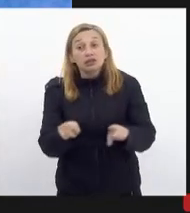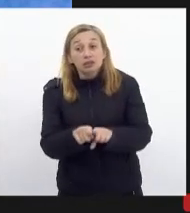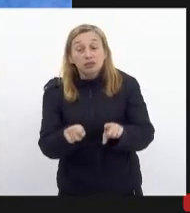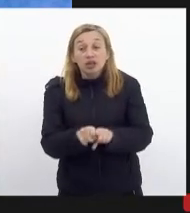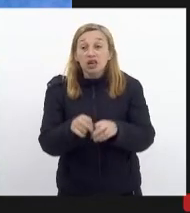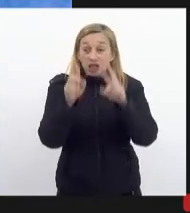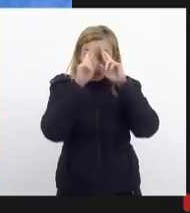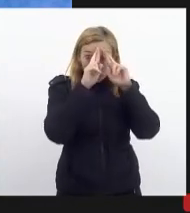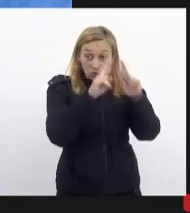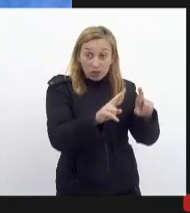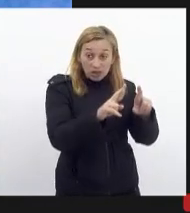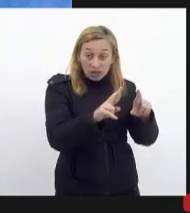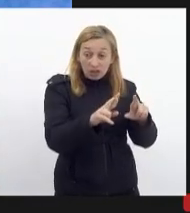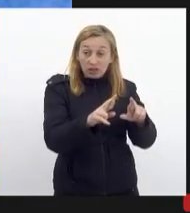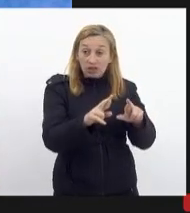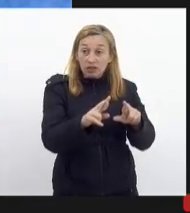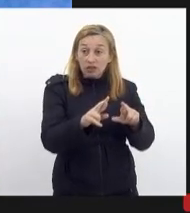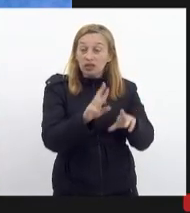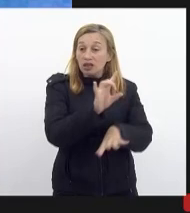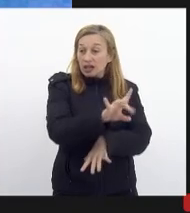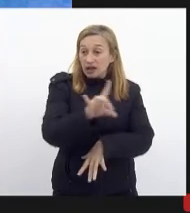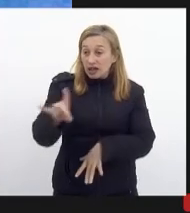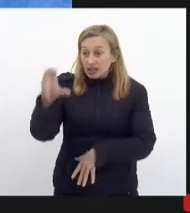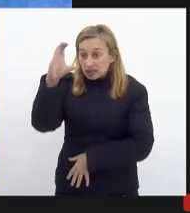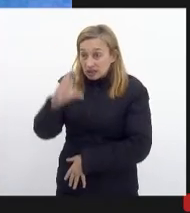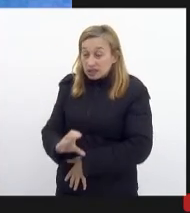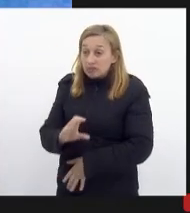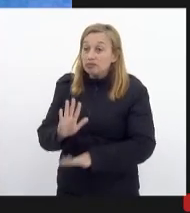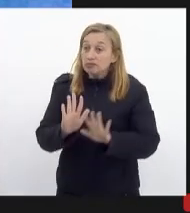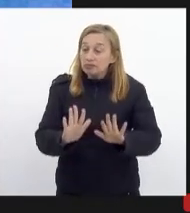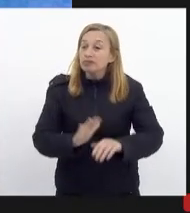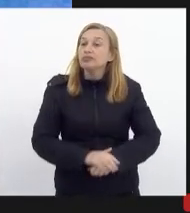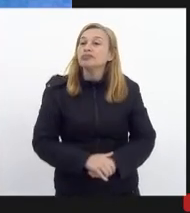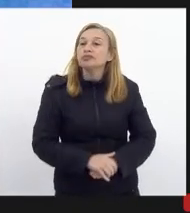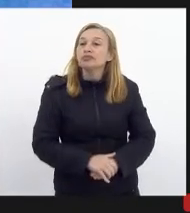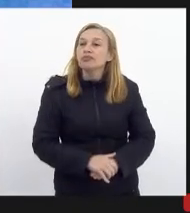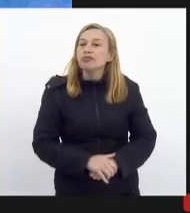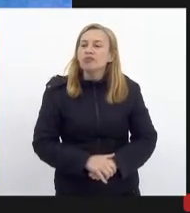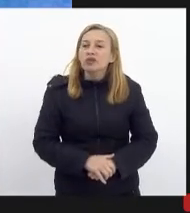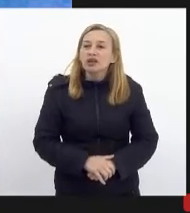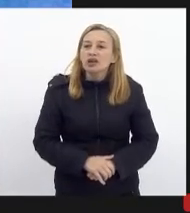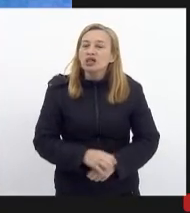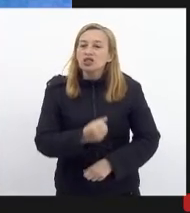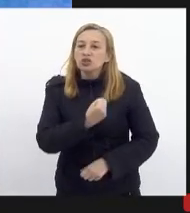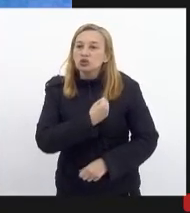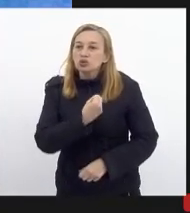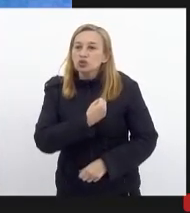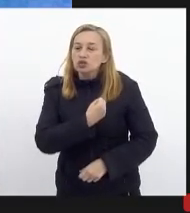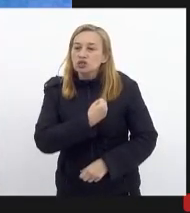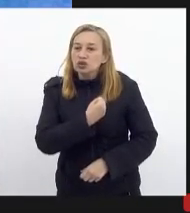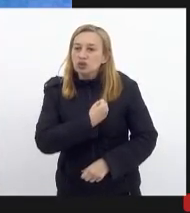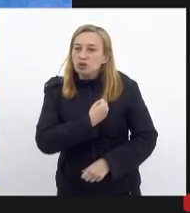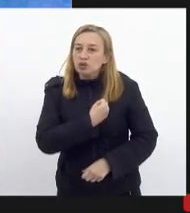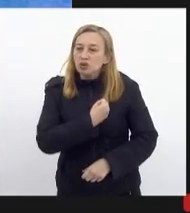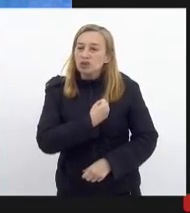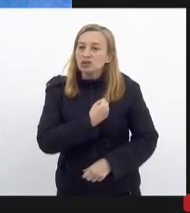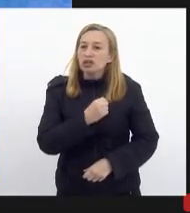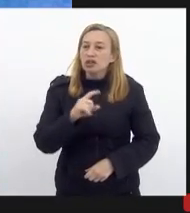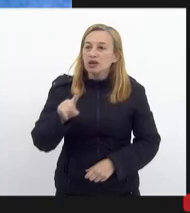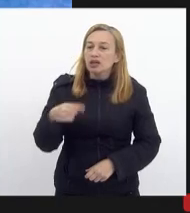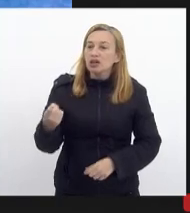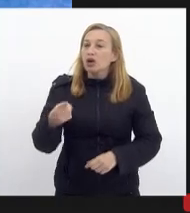respeitamos o livre-arbítrio de cada cidadão. Sendo assim, esse ponto extra será substituído por outra atividade